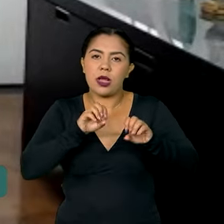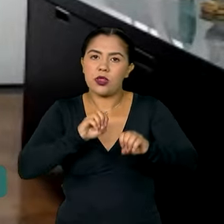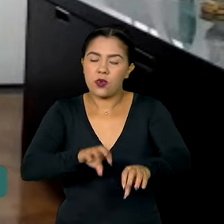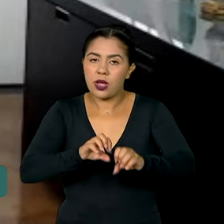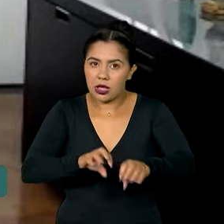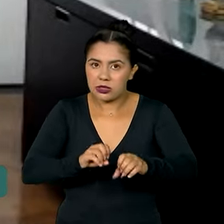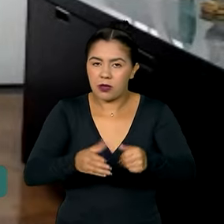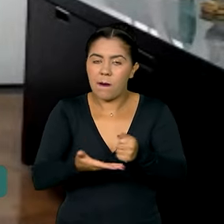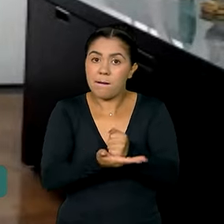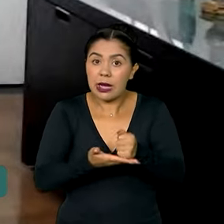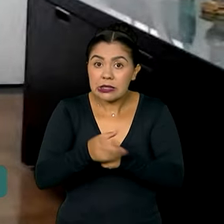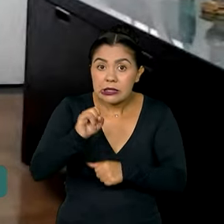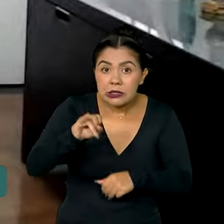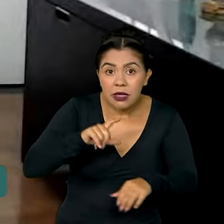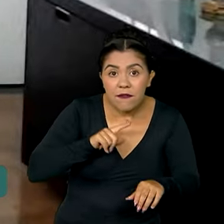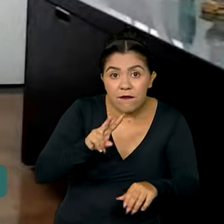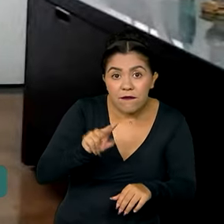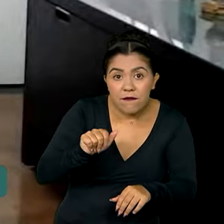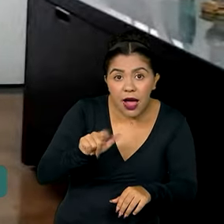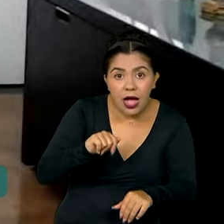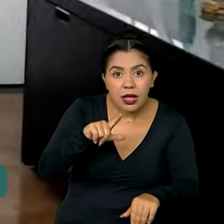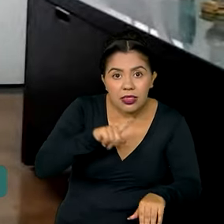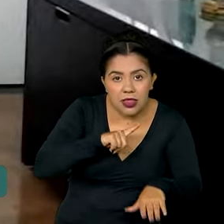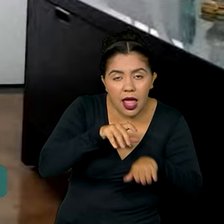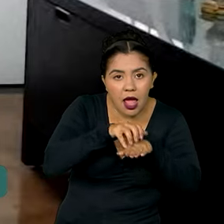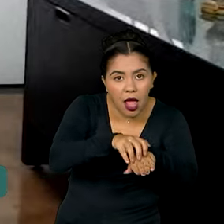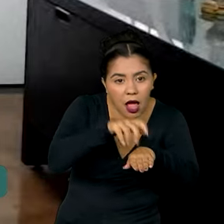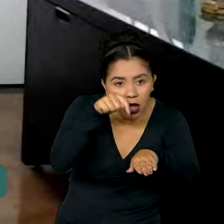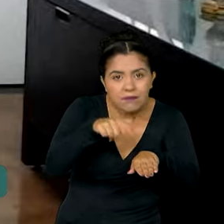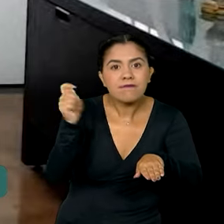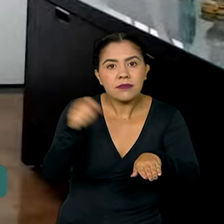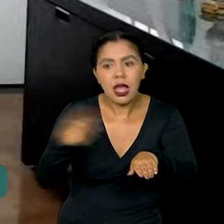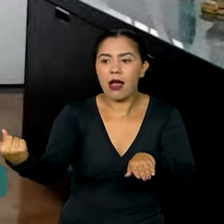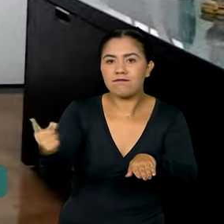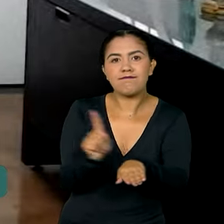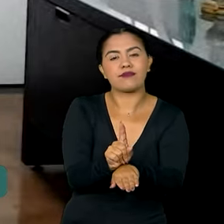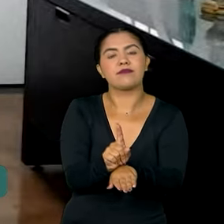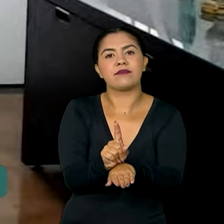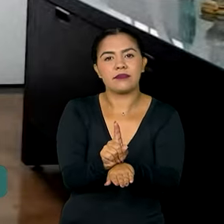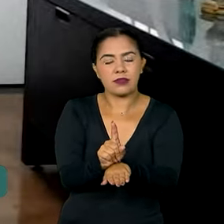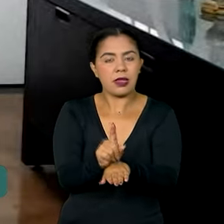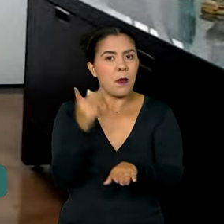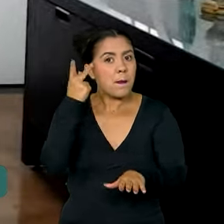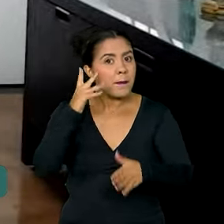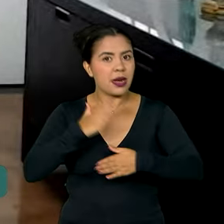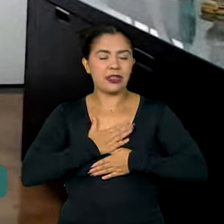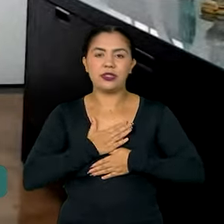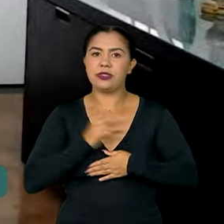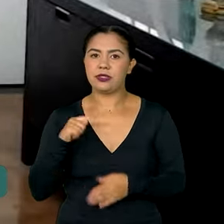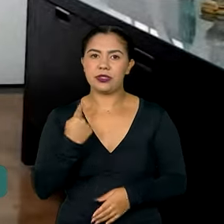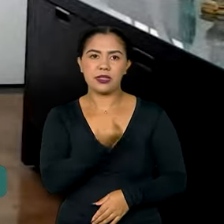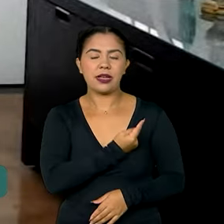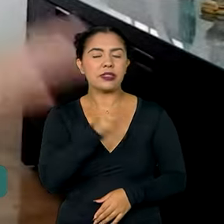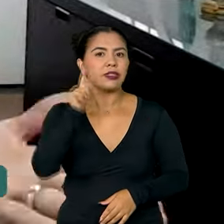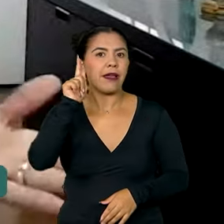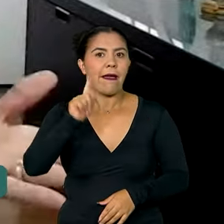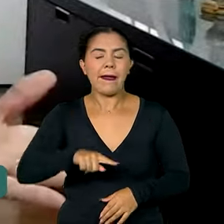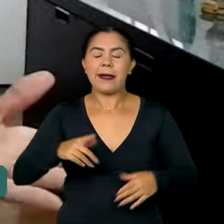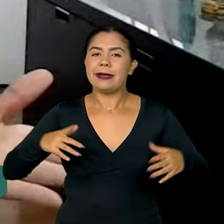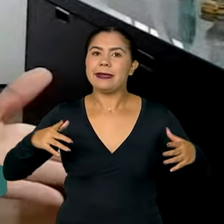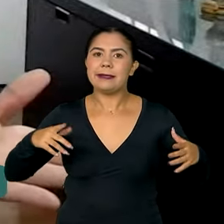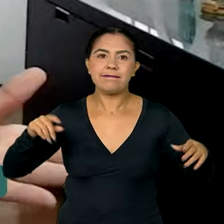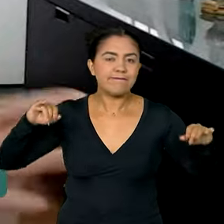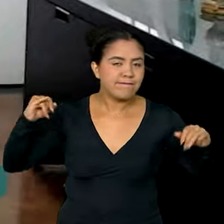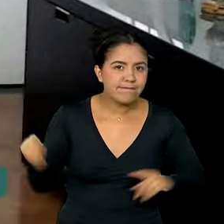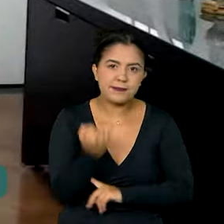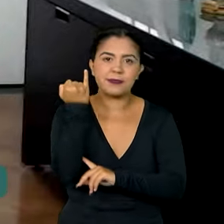vaga naquele ônibus, pode transportar também o aluno do nosso instituto federal. Isso para a gente é um gol de placa, porque não